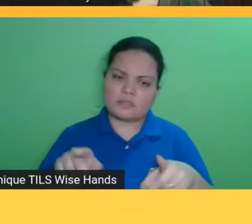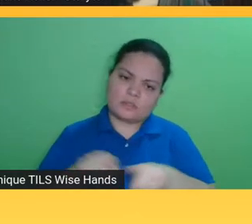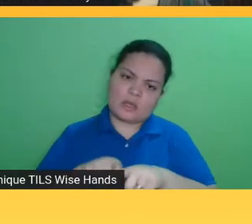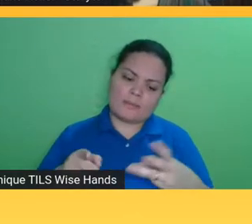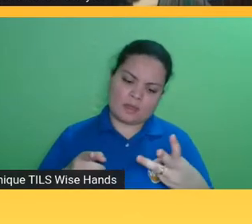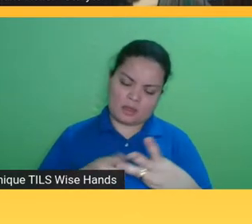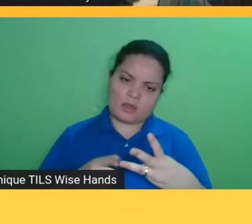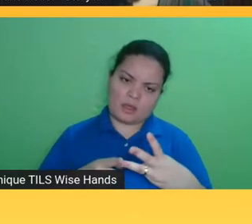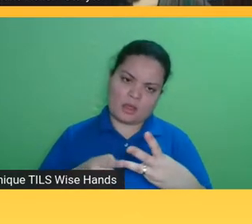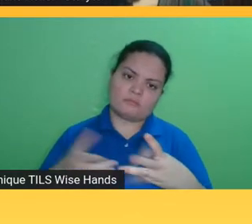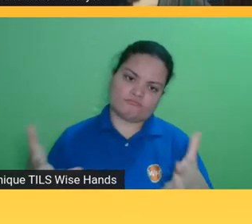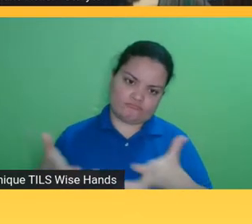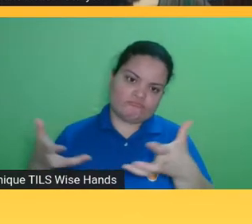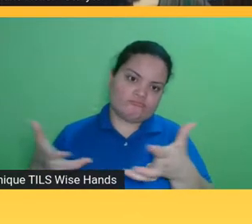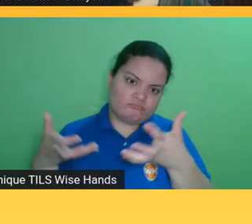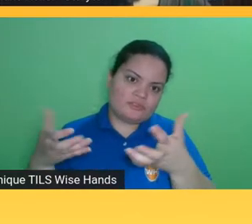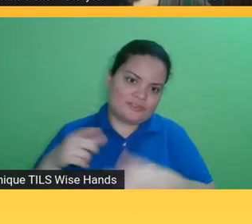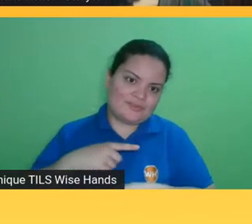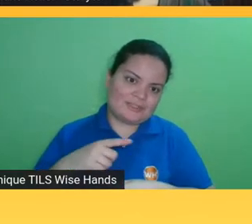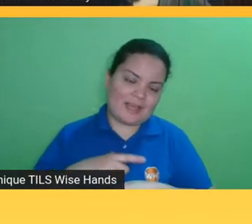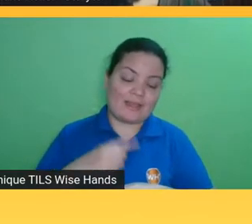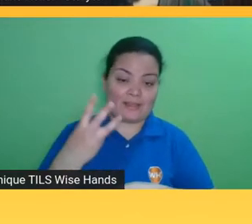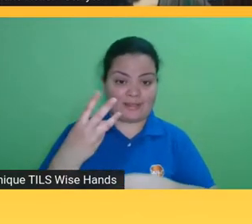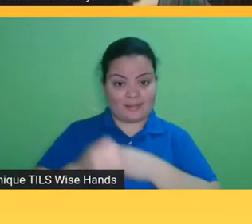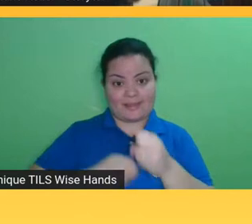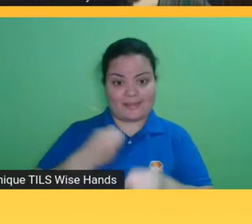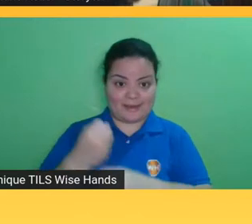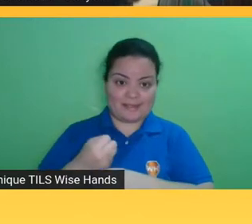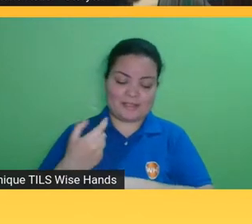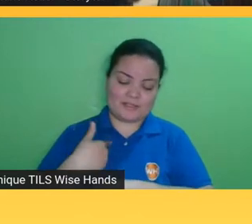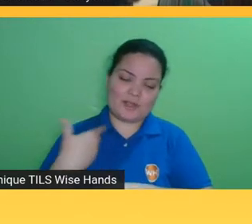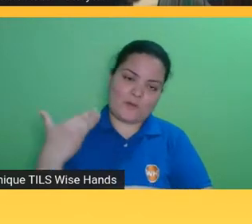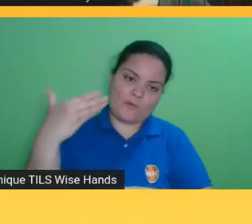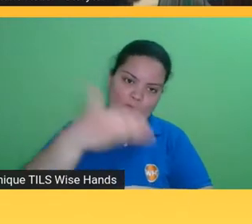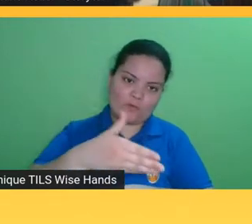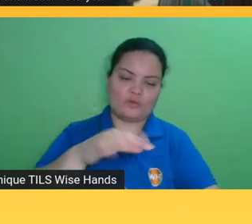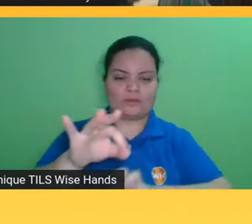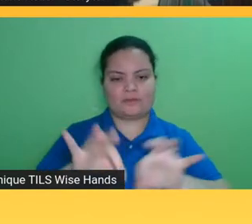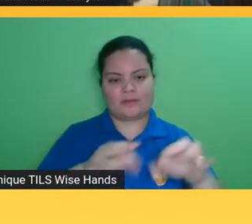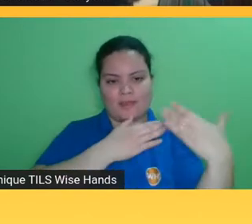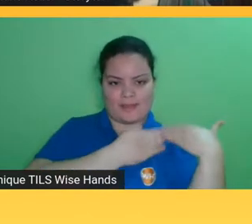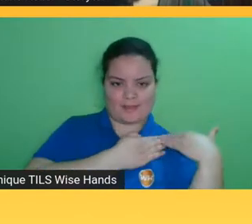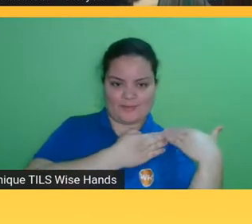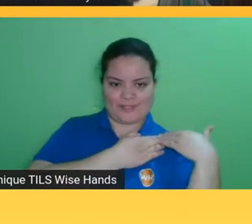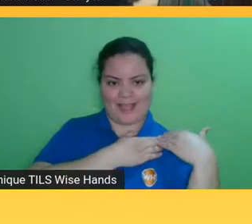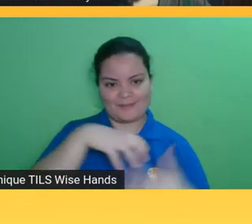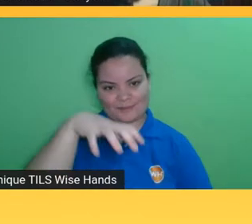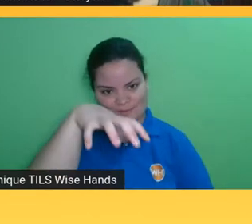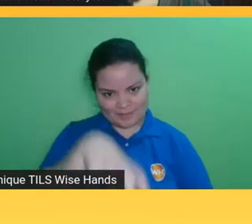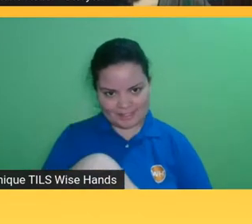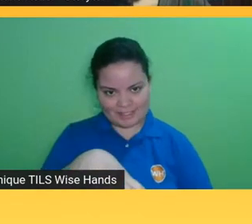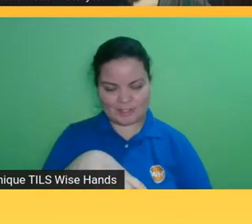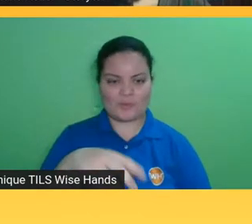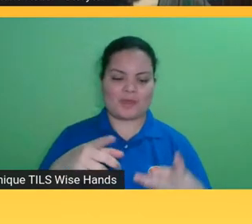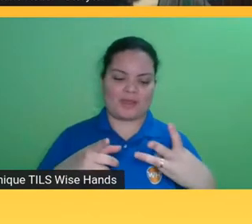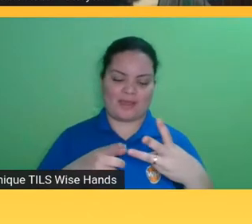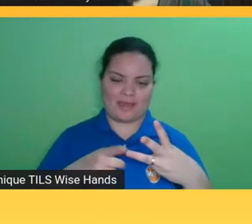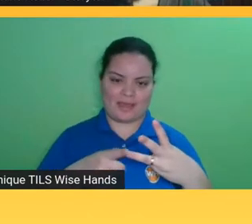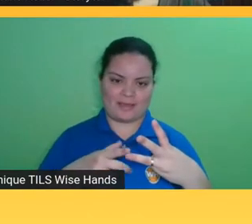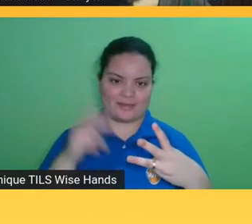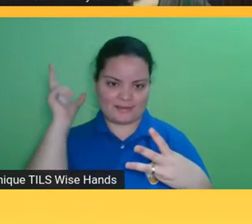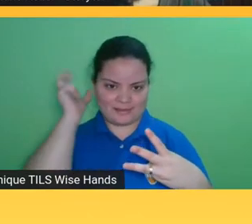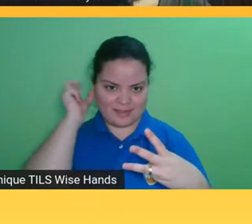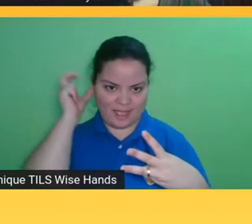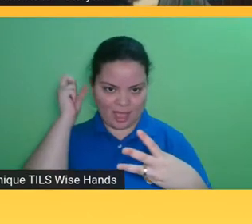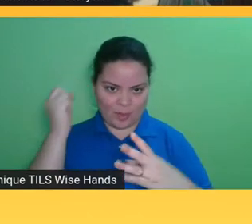longo desses últimos três anos que eu tive coordenando a parte de áudio por lá cada vez mais editores felizmente vem falar para mim ah tem o autor